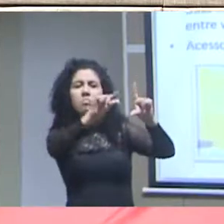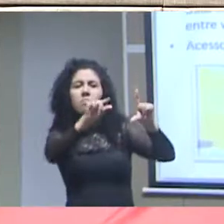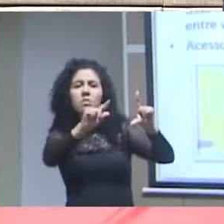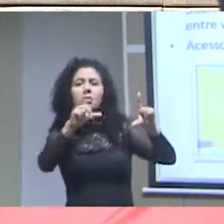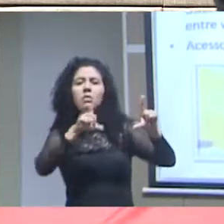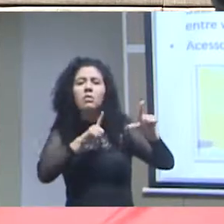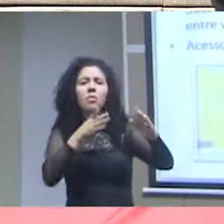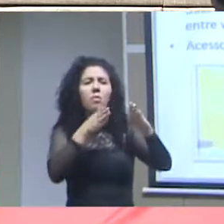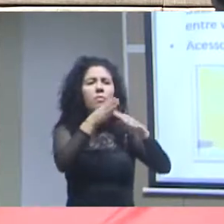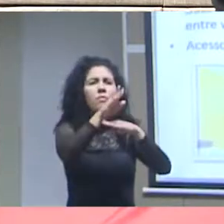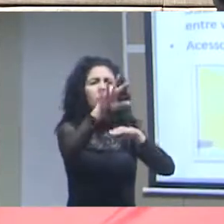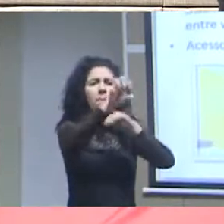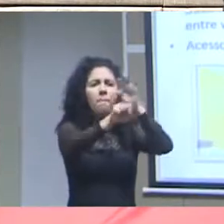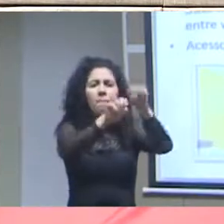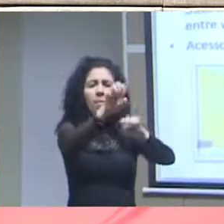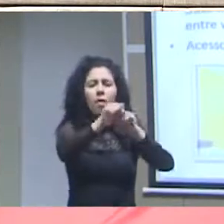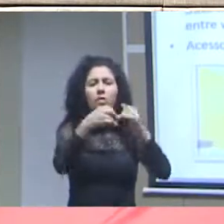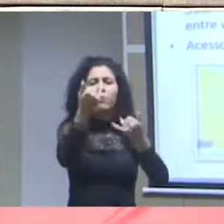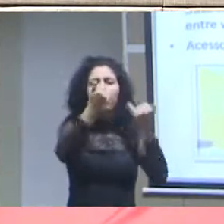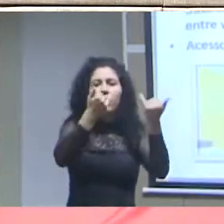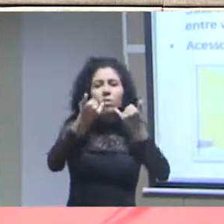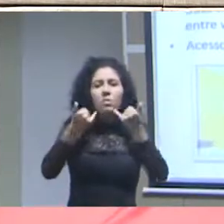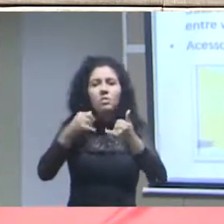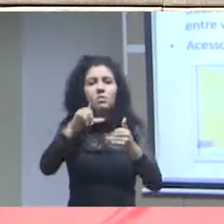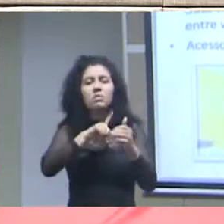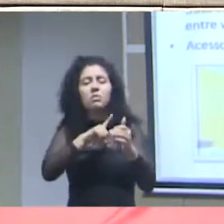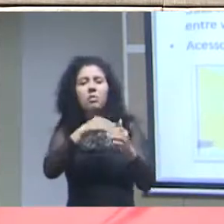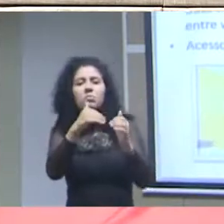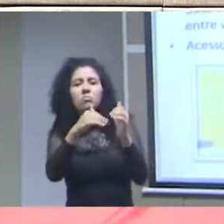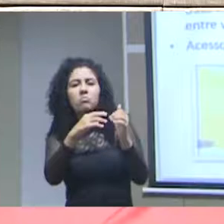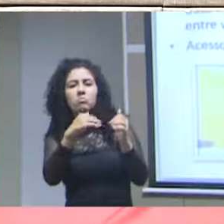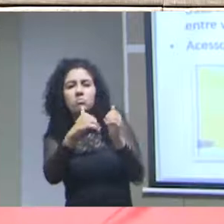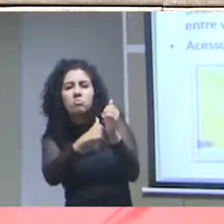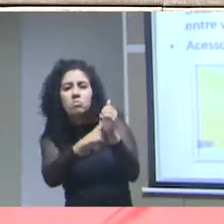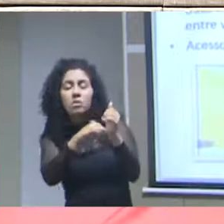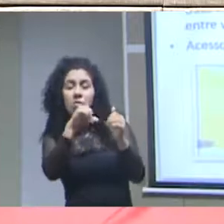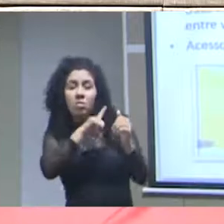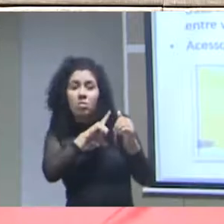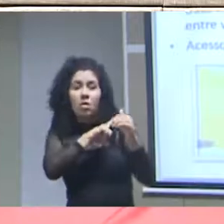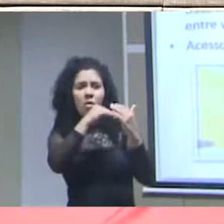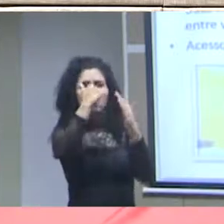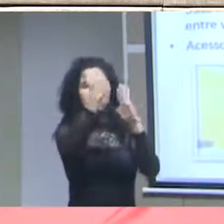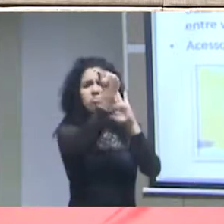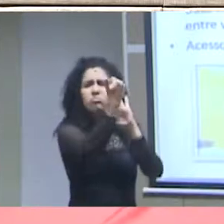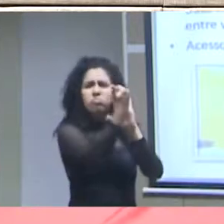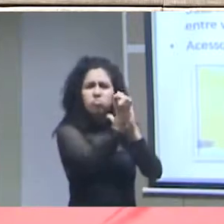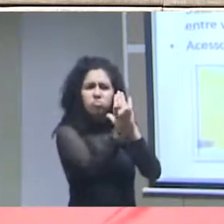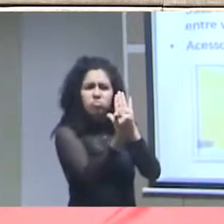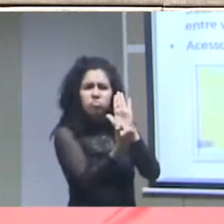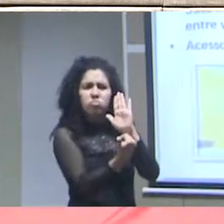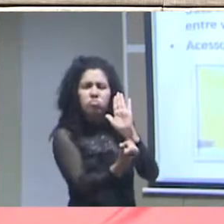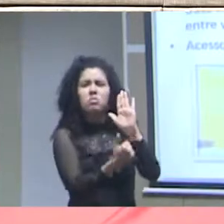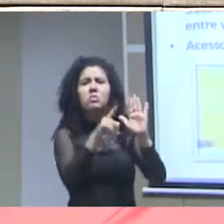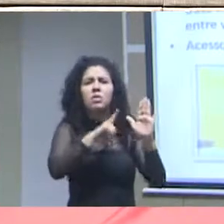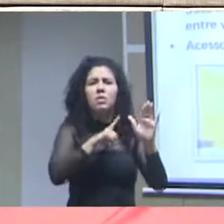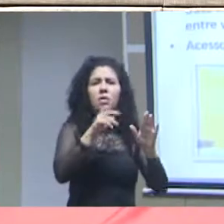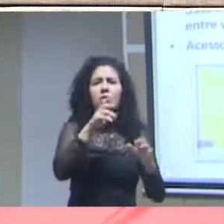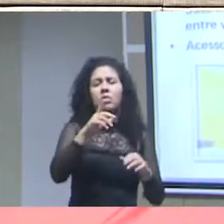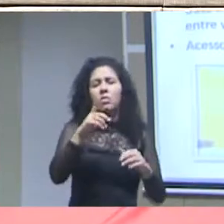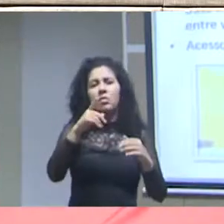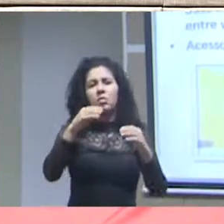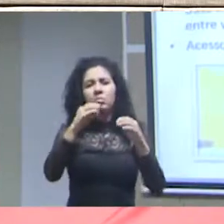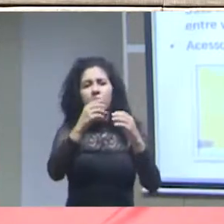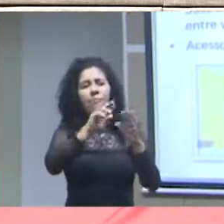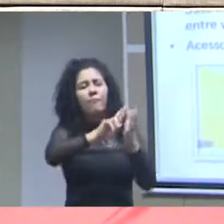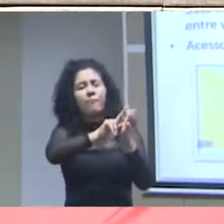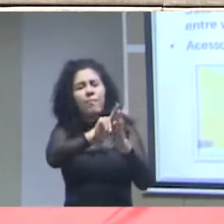estão na sala de sigilo tem um volume de registros de dados muito grande a está tratando de sistema